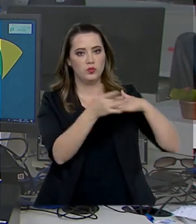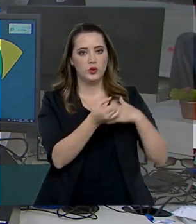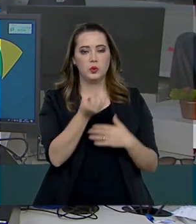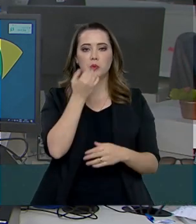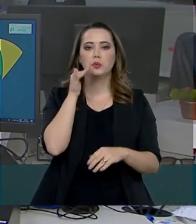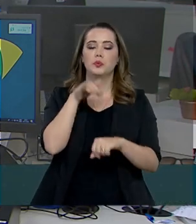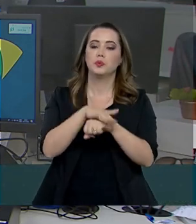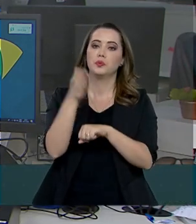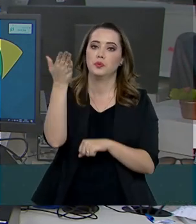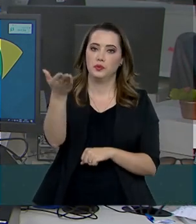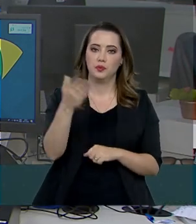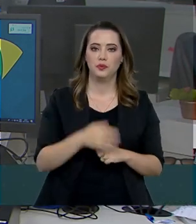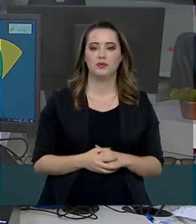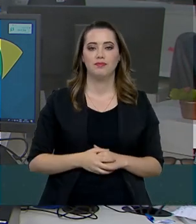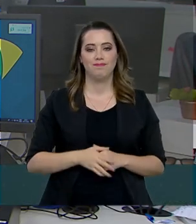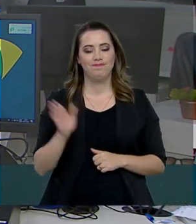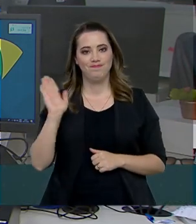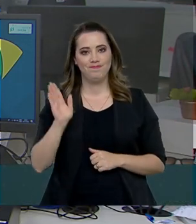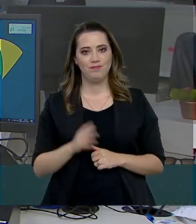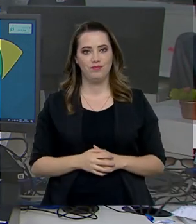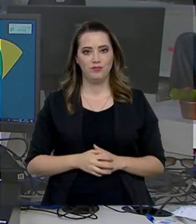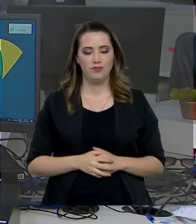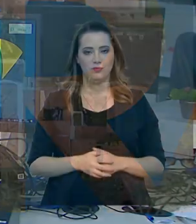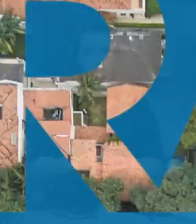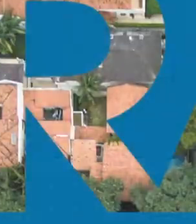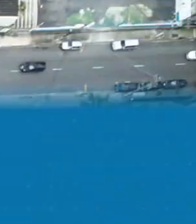redes sociais. Uma boa noite para você e até amanhã.